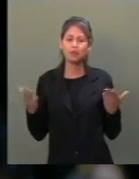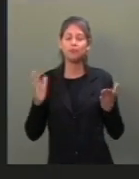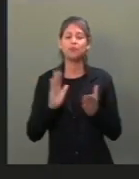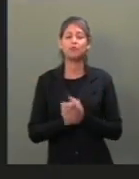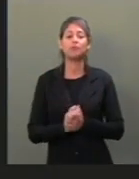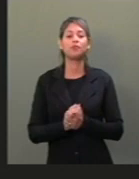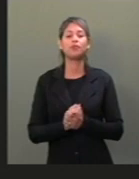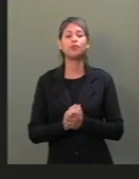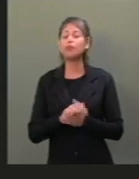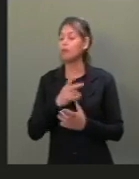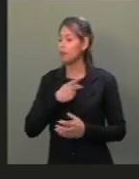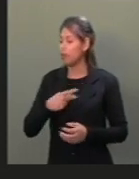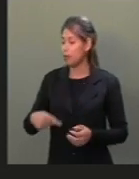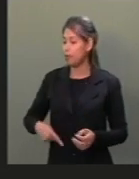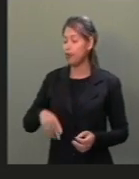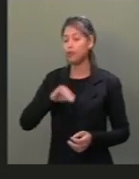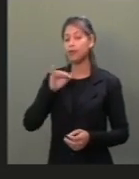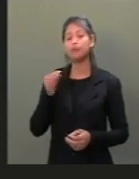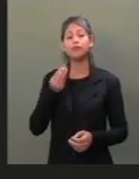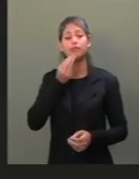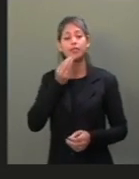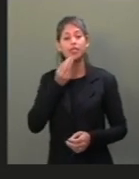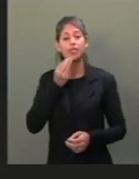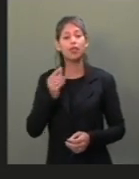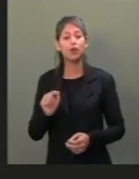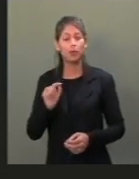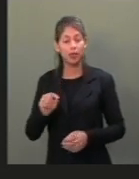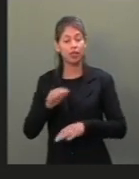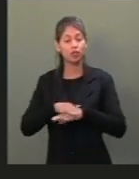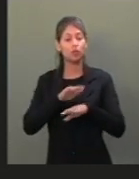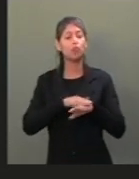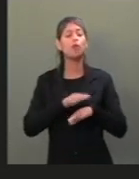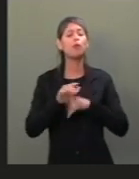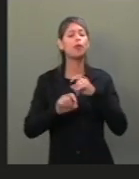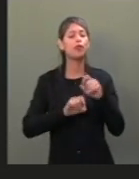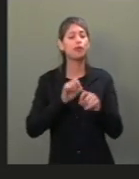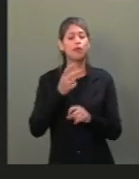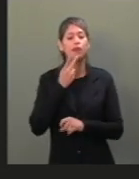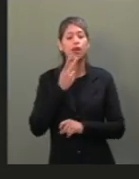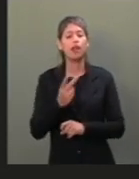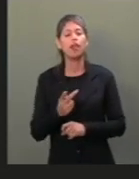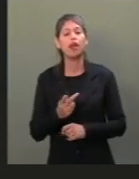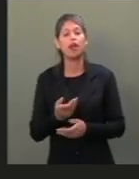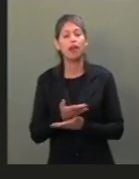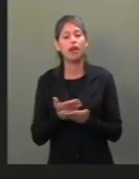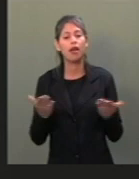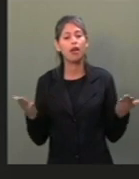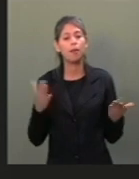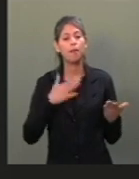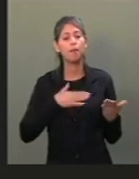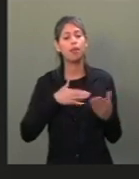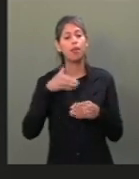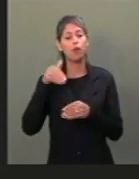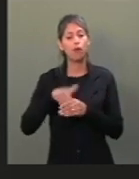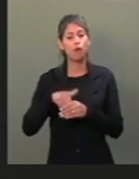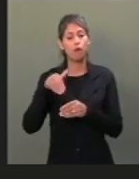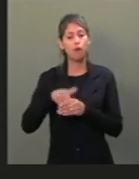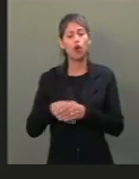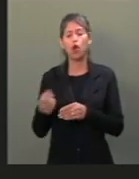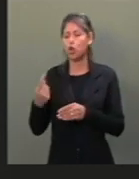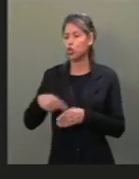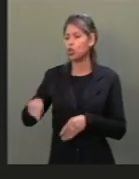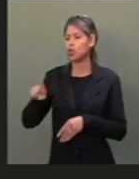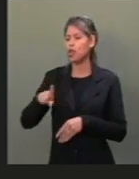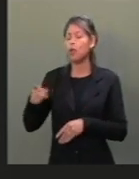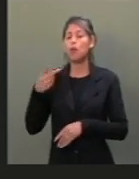queria aproveitar esse momento de despedida aí do senador Jean Paul para registrar o meu voto contrário ao